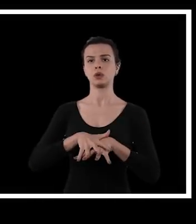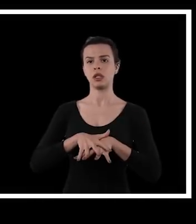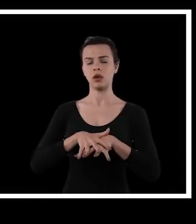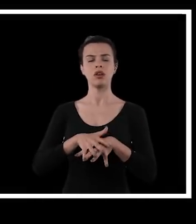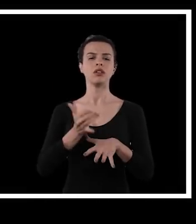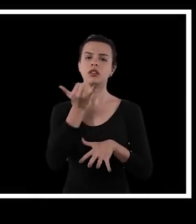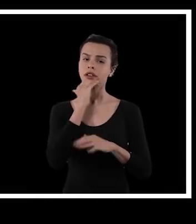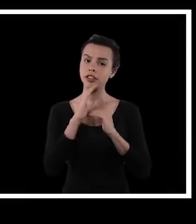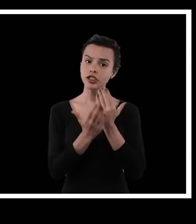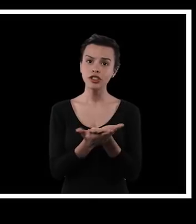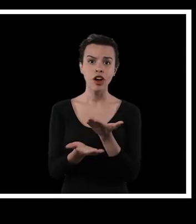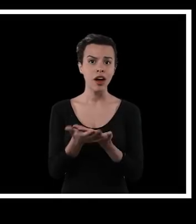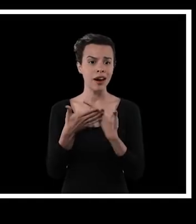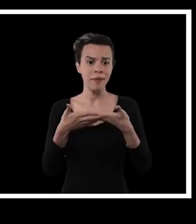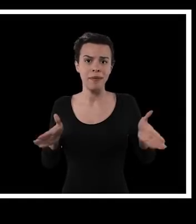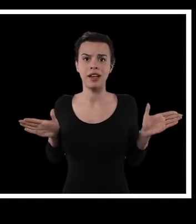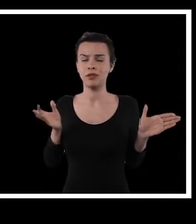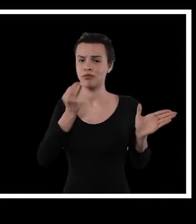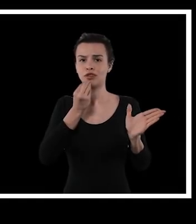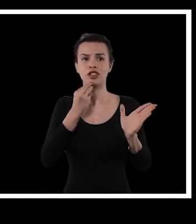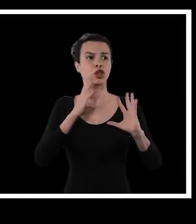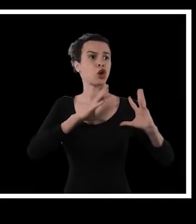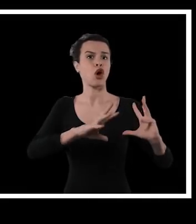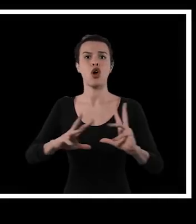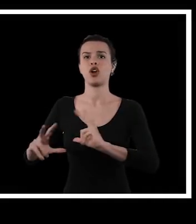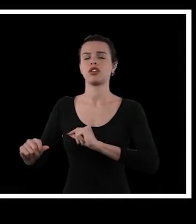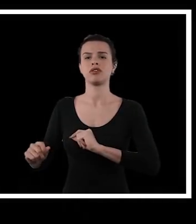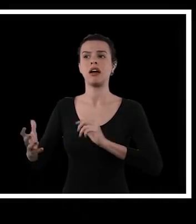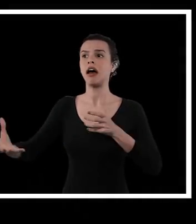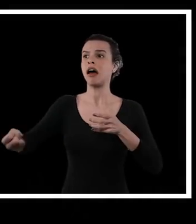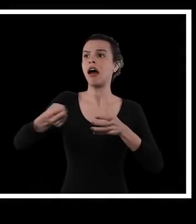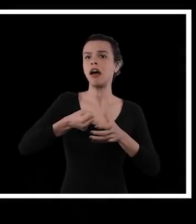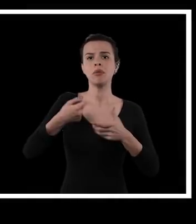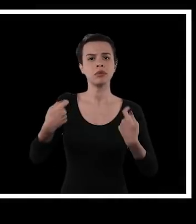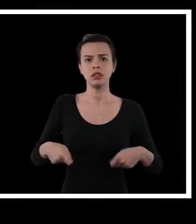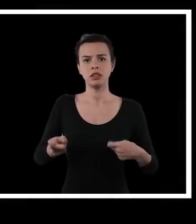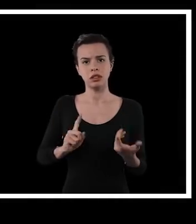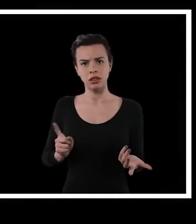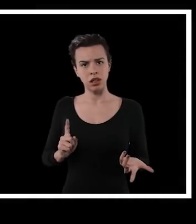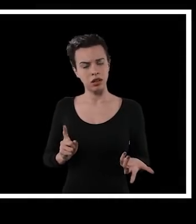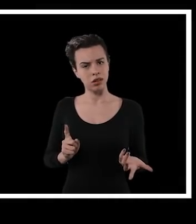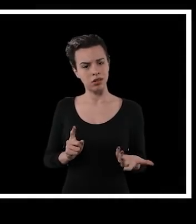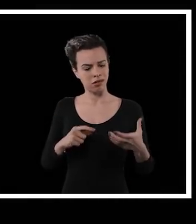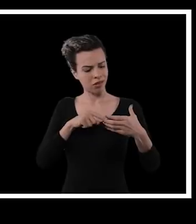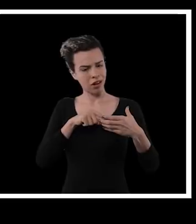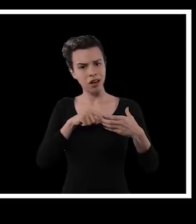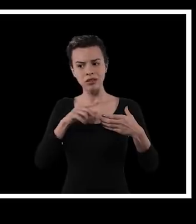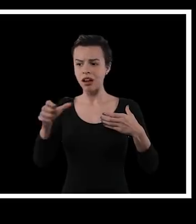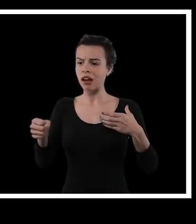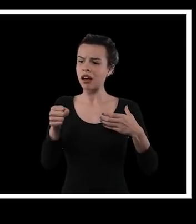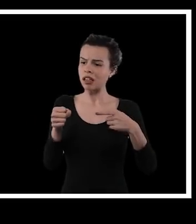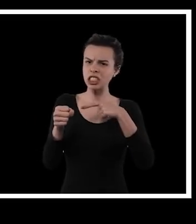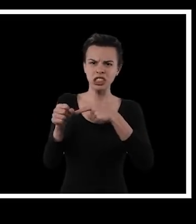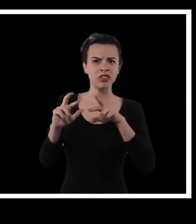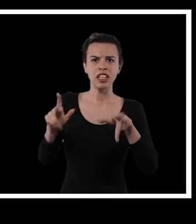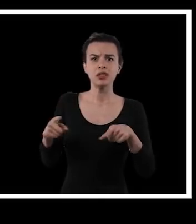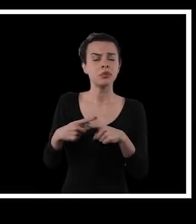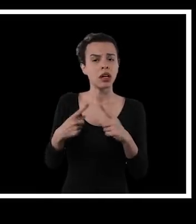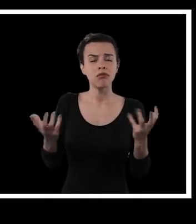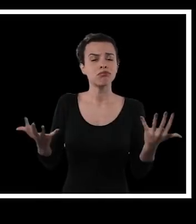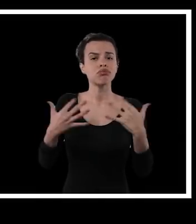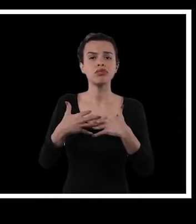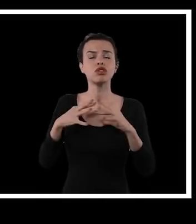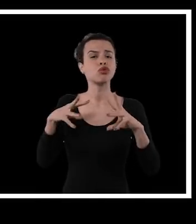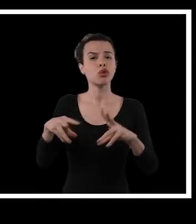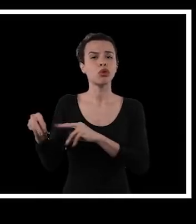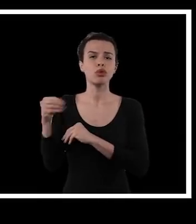A escola deveria estar aberta pra todas as possibilidades sujeitos dentro da escola e não ter que